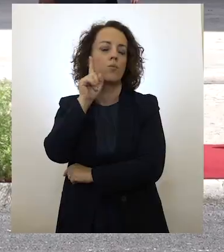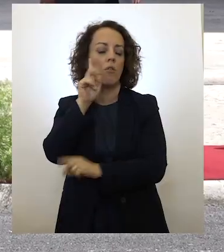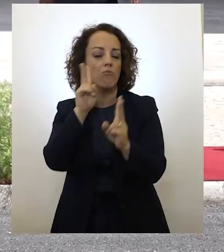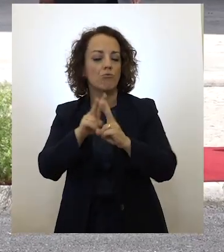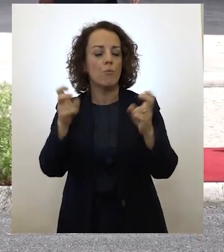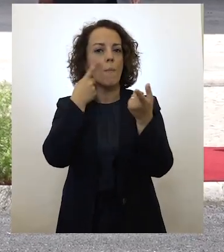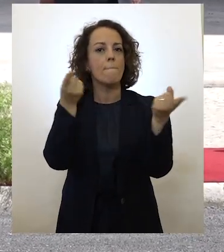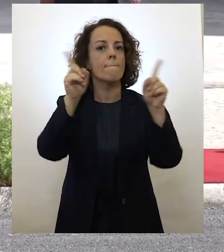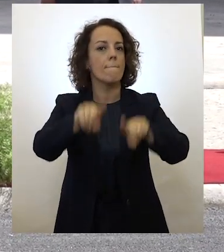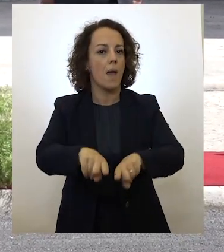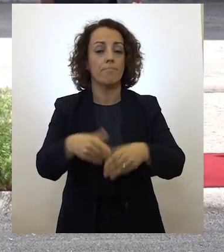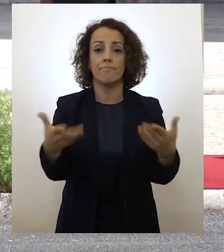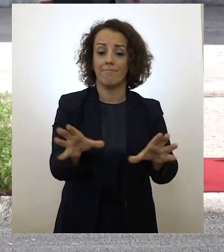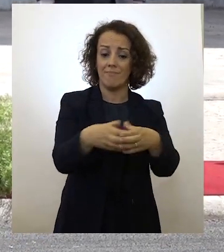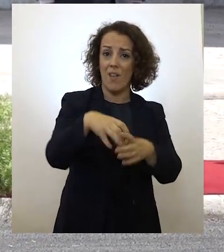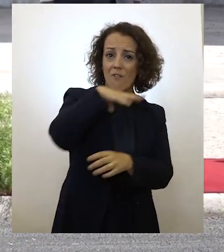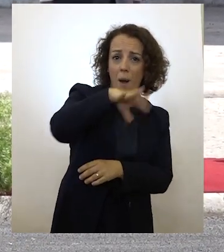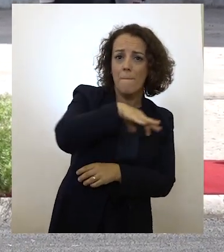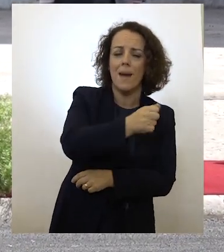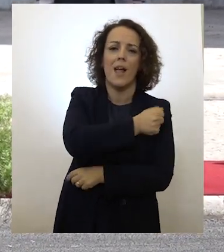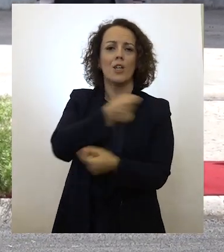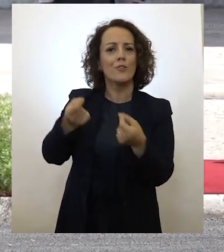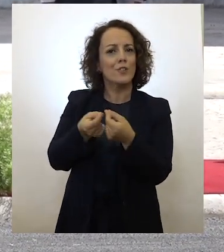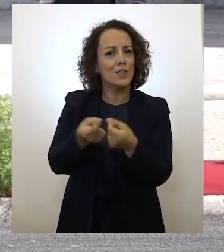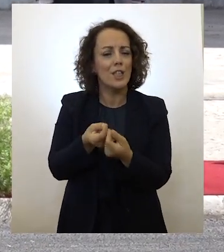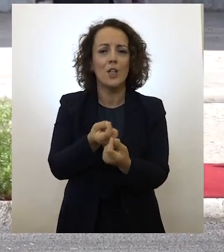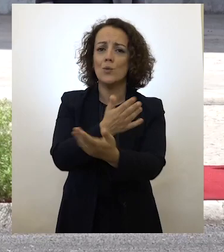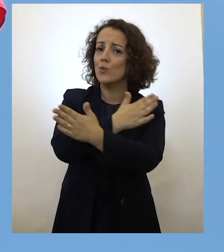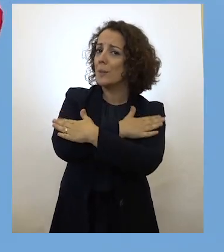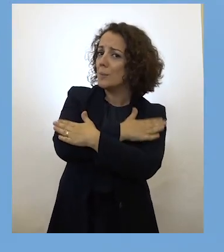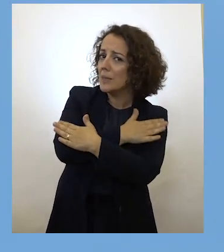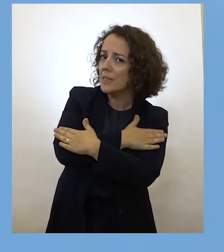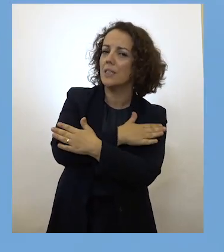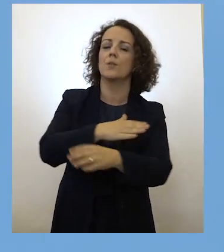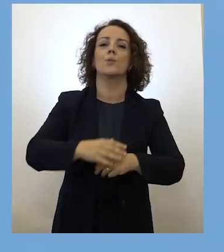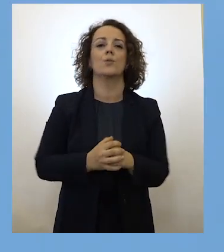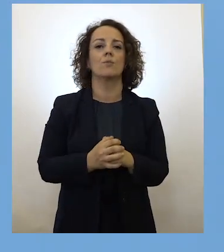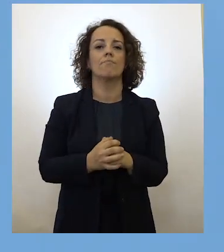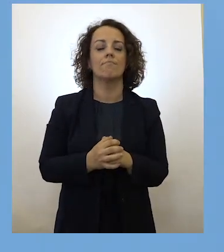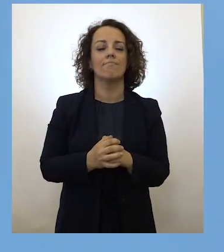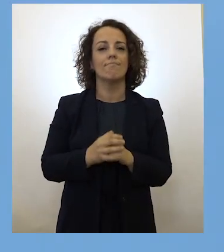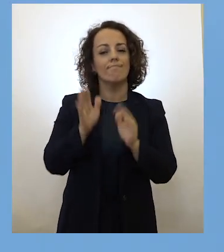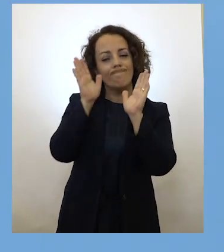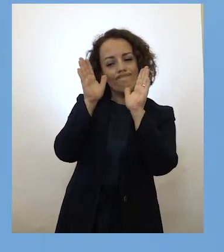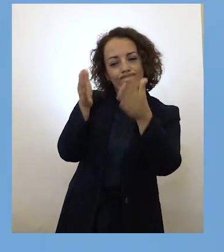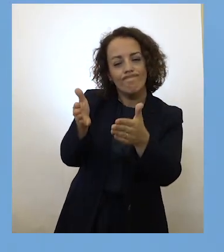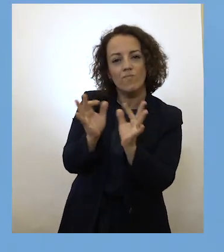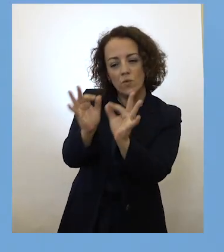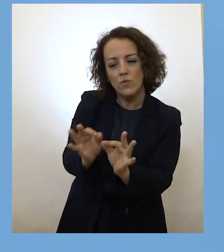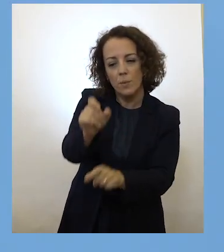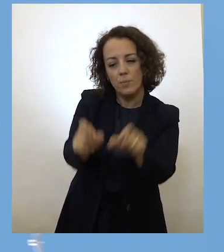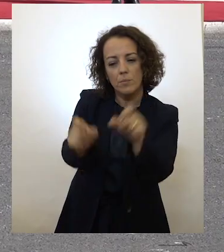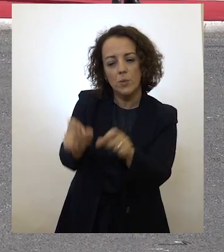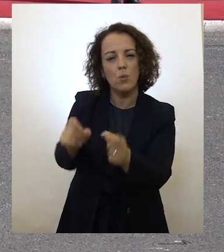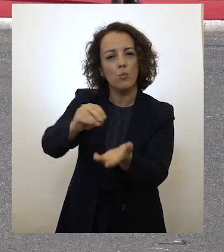A começar nas famílias, nas vizinhanças, nas amizades. Da atenção aos mais